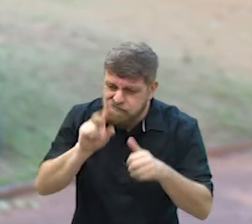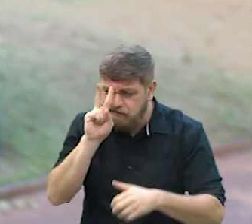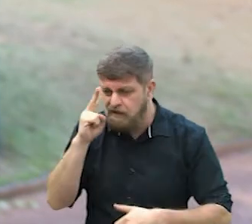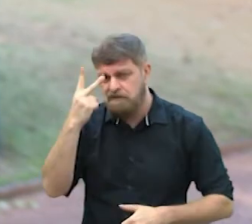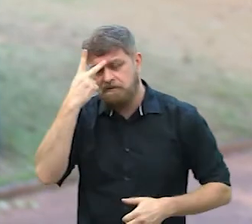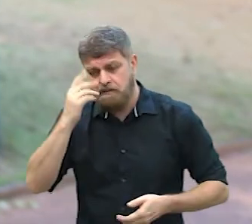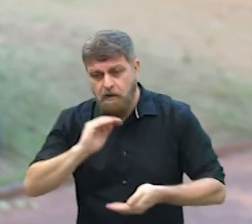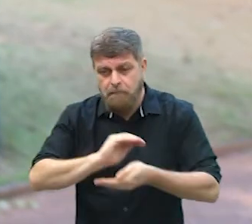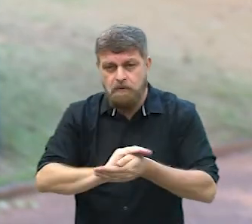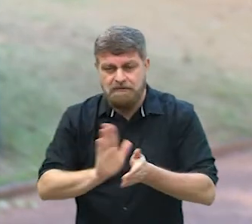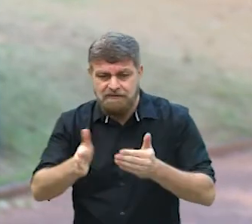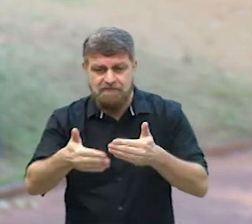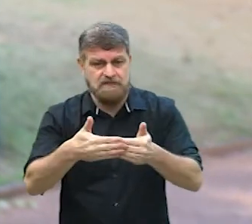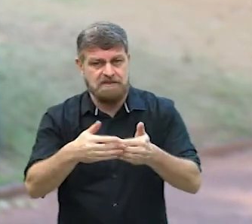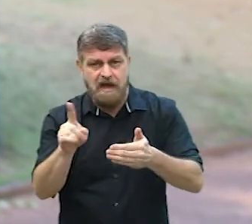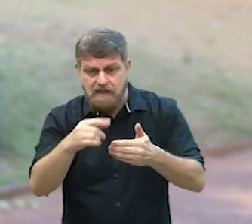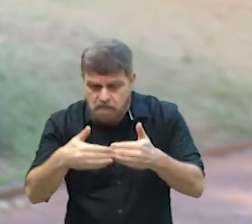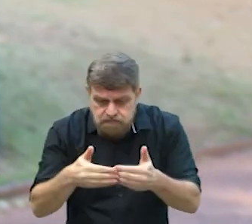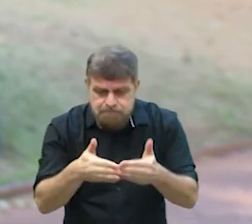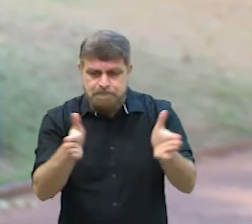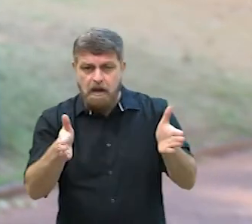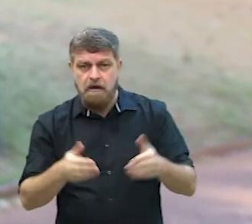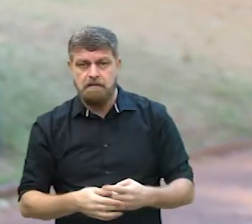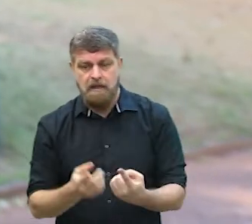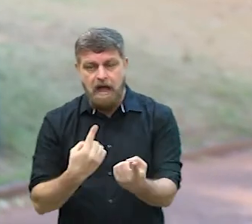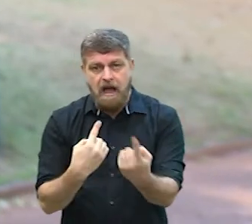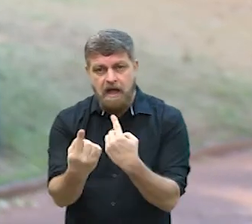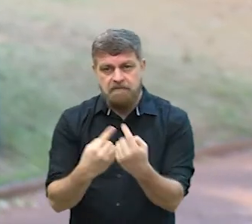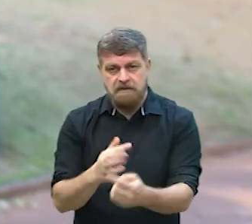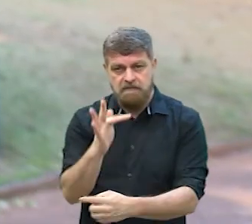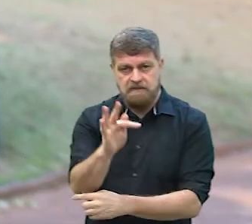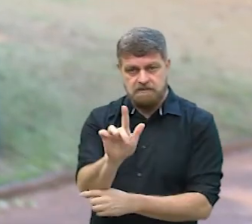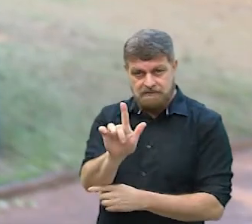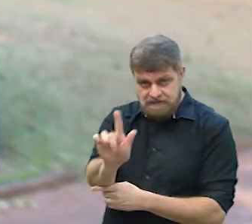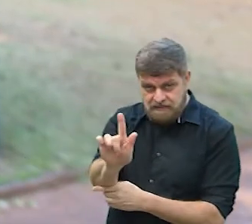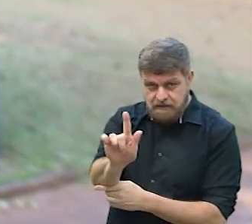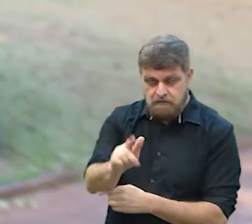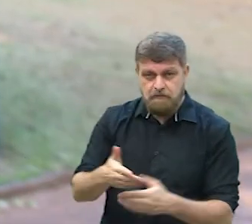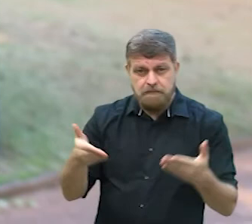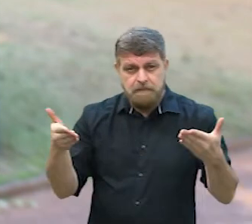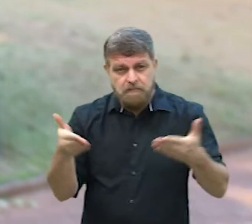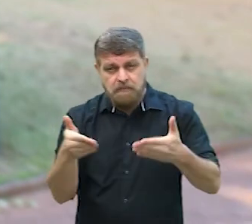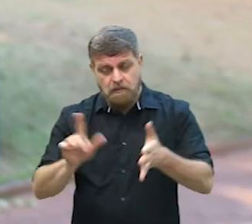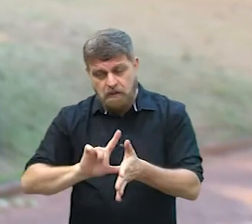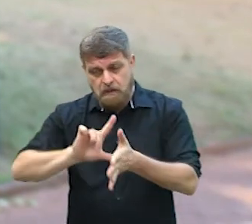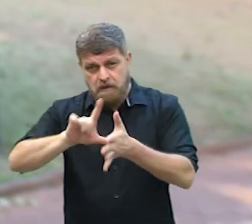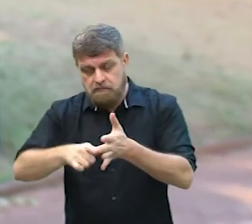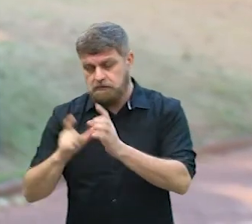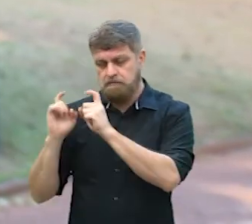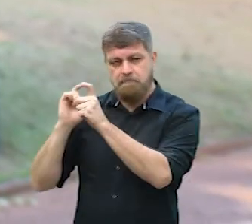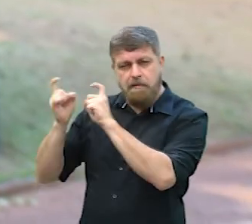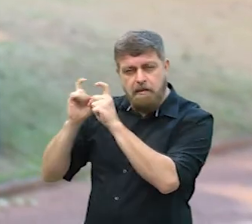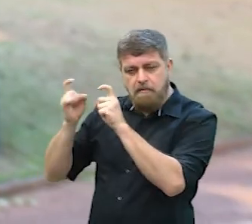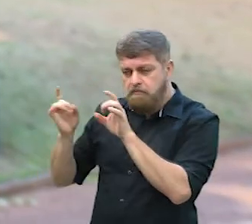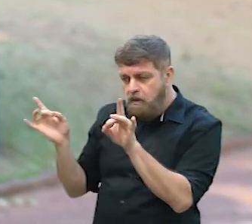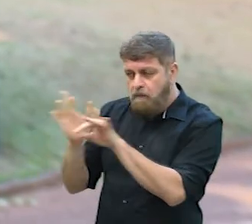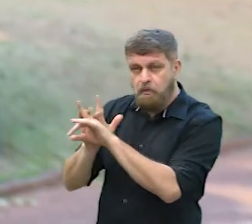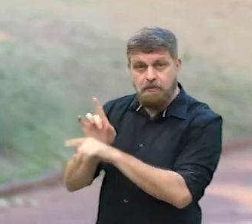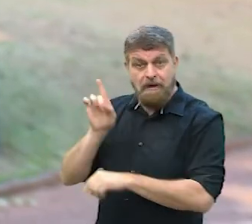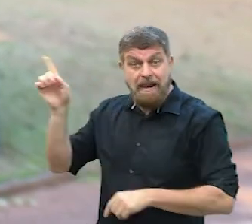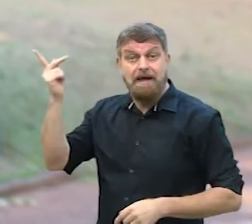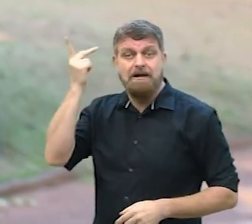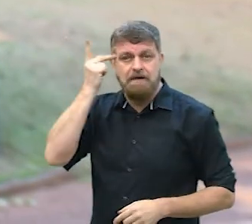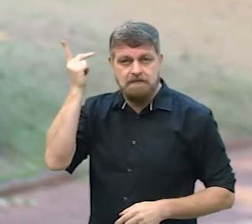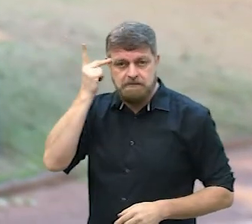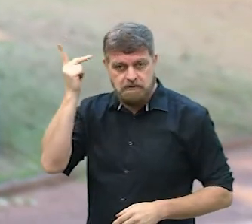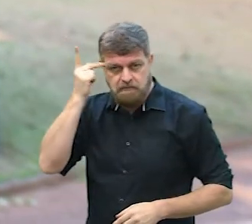reverter a decisão do fechamento do posto do Poupa Tempo na Avenida Francisco Glicério. E agora, depois dessa reunião